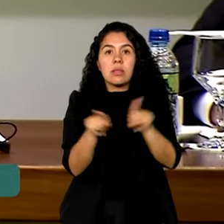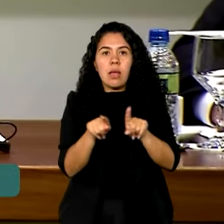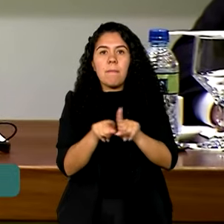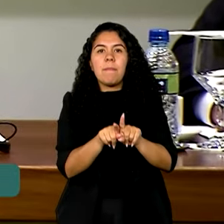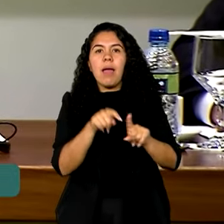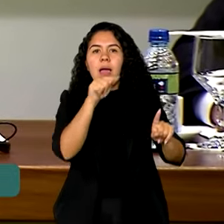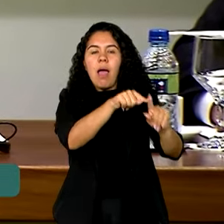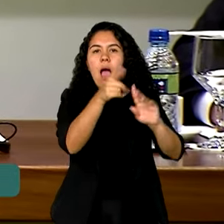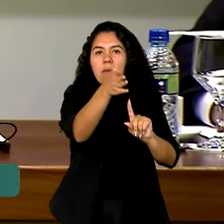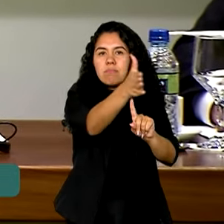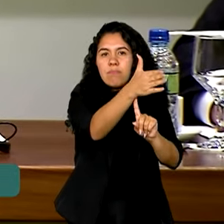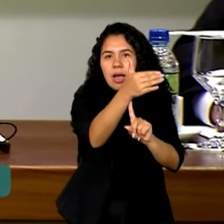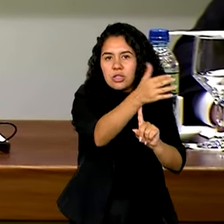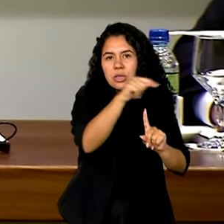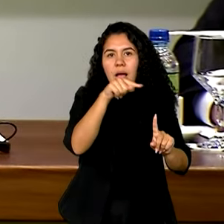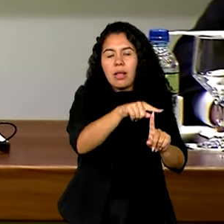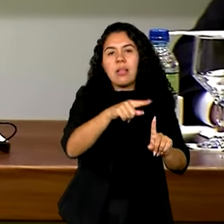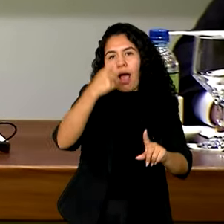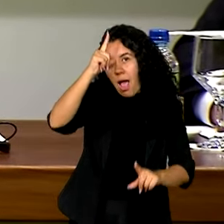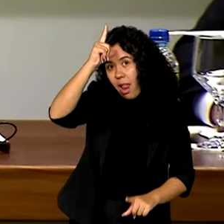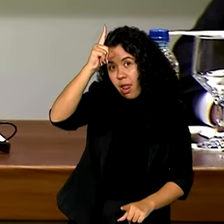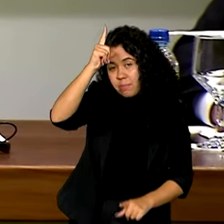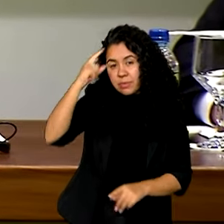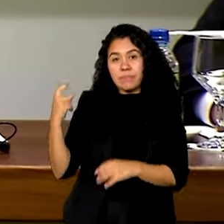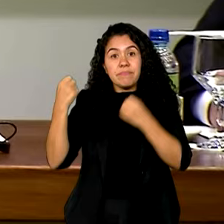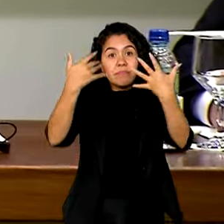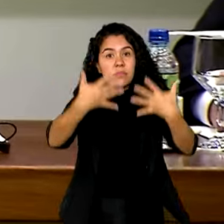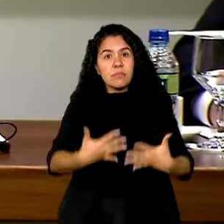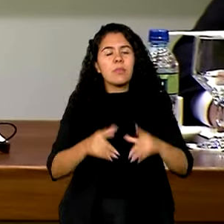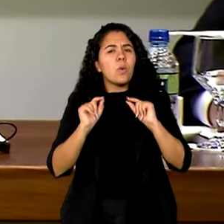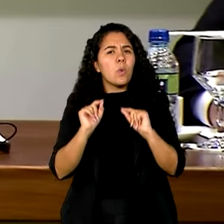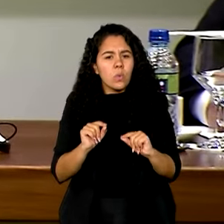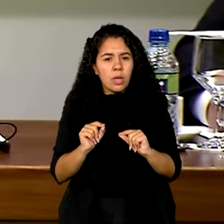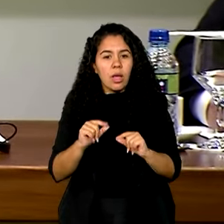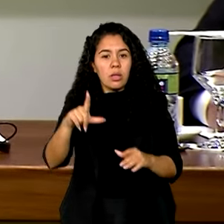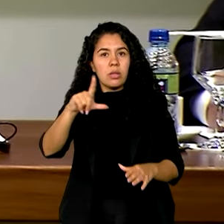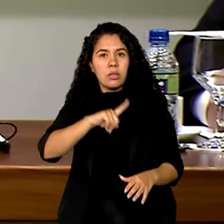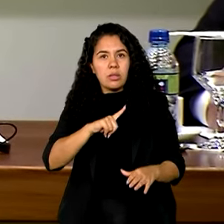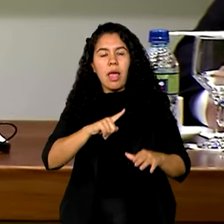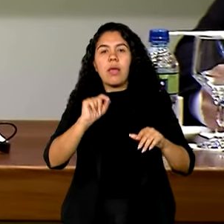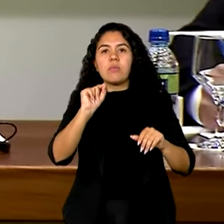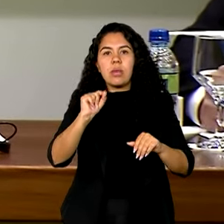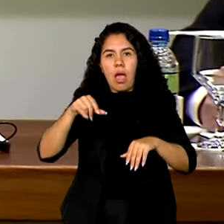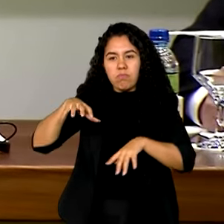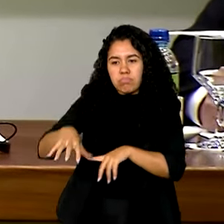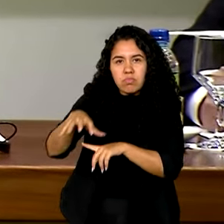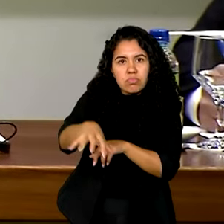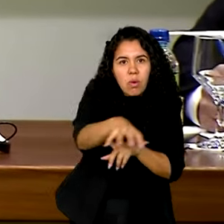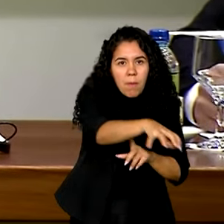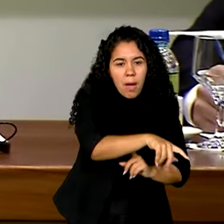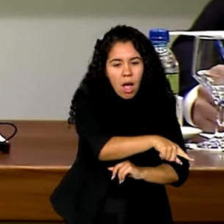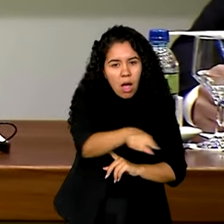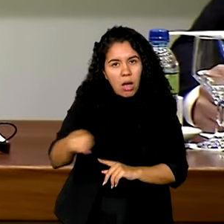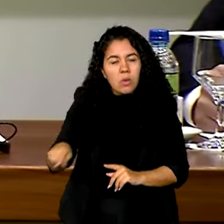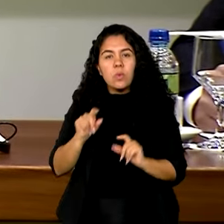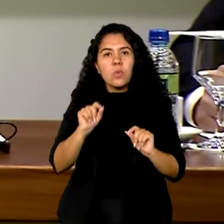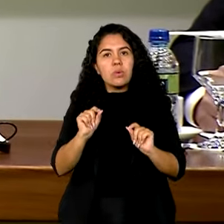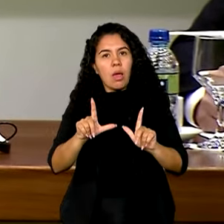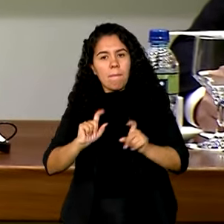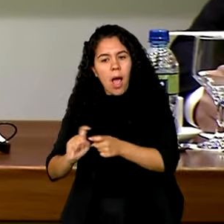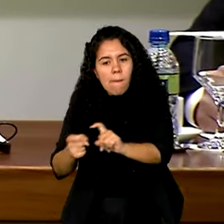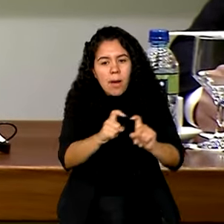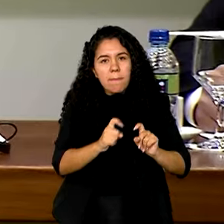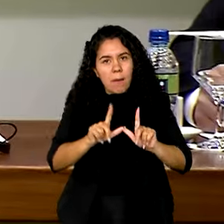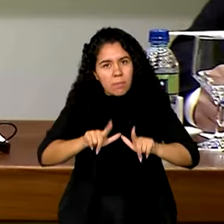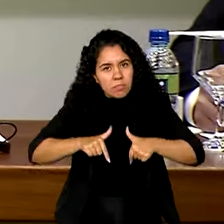Executivo pactuaram uma ação coordenada entre os diferentes níveis do governo para enfrentar a questão das